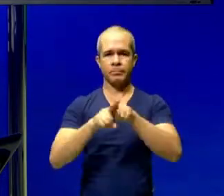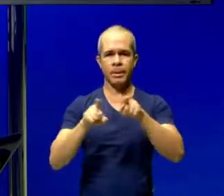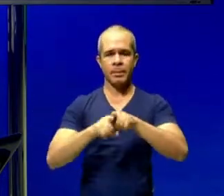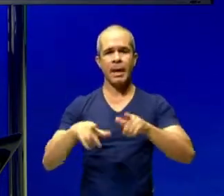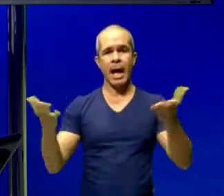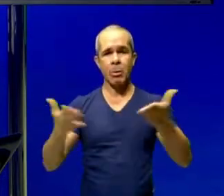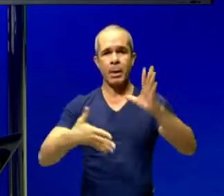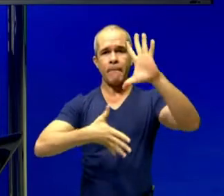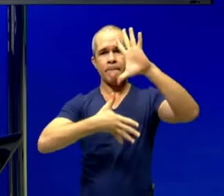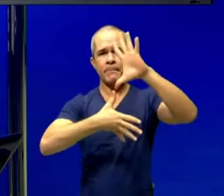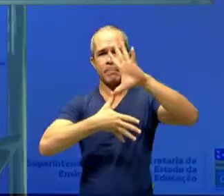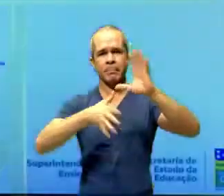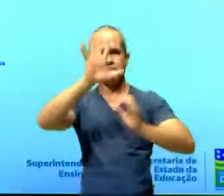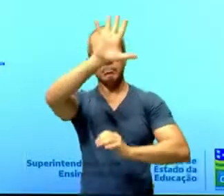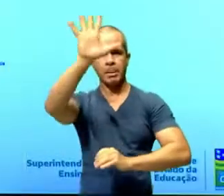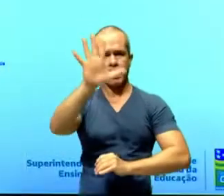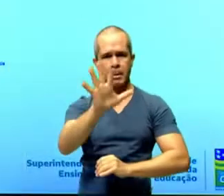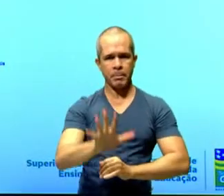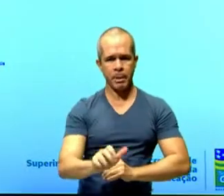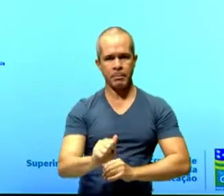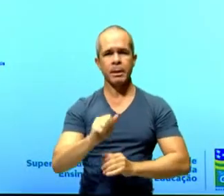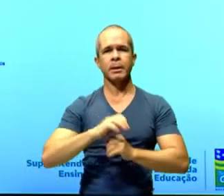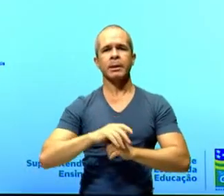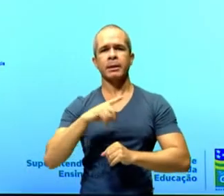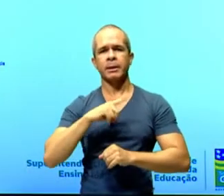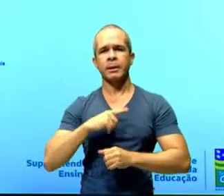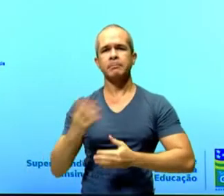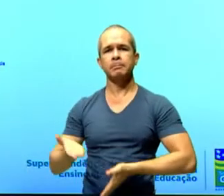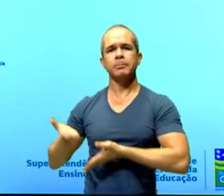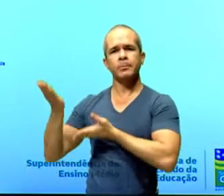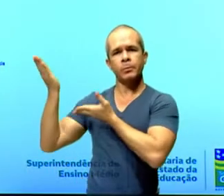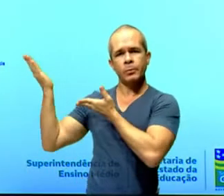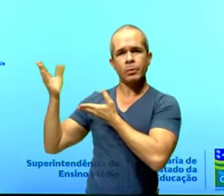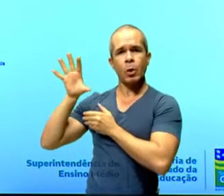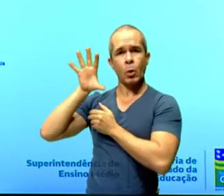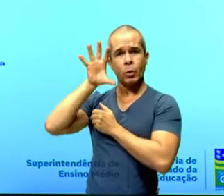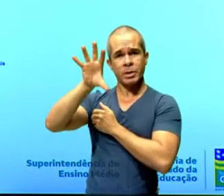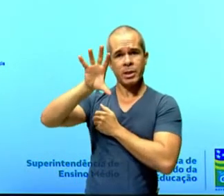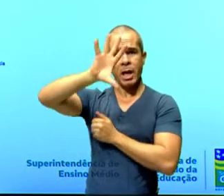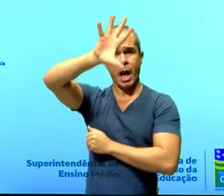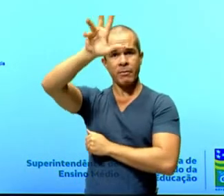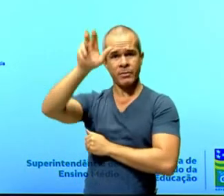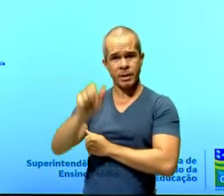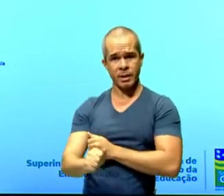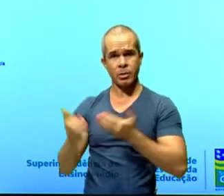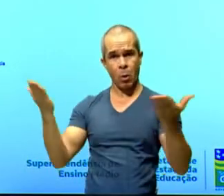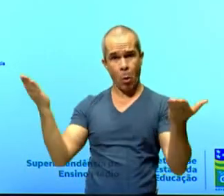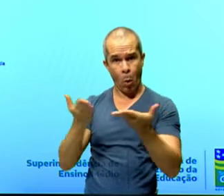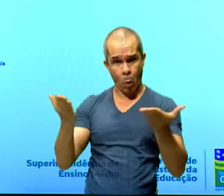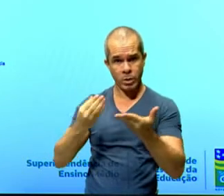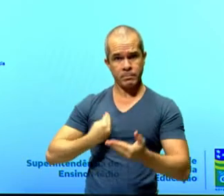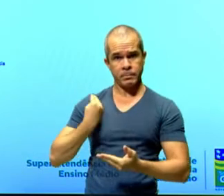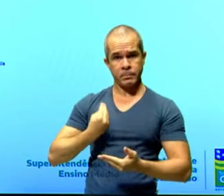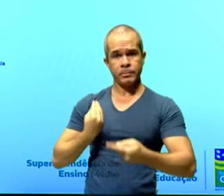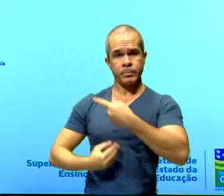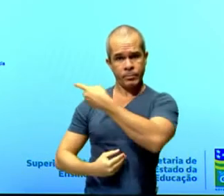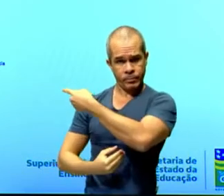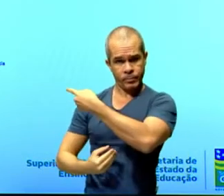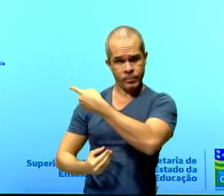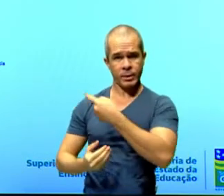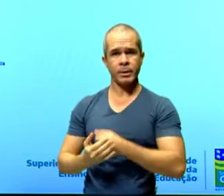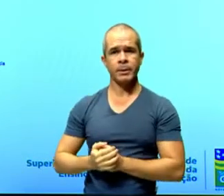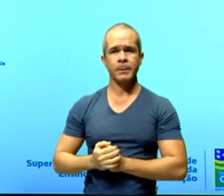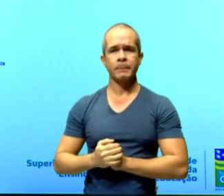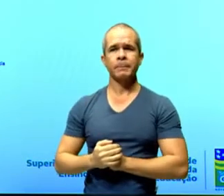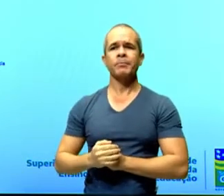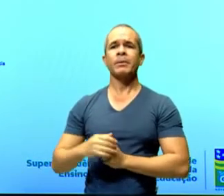mapa da África. Observem, né? Esse aqui é o continente africano. atualmente, depois do processo das